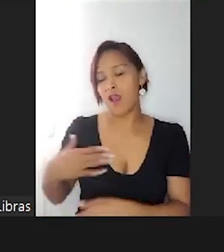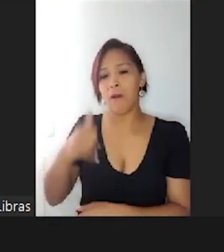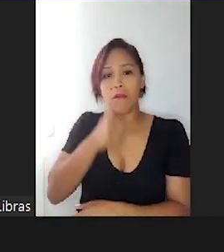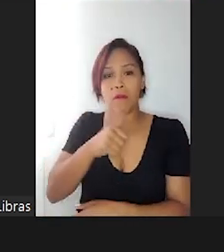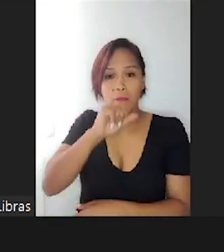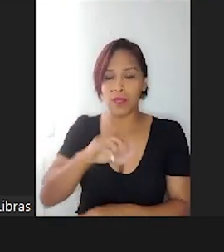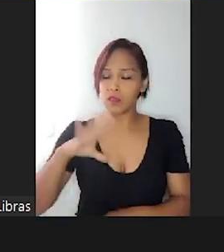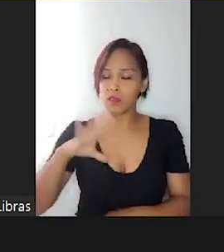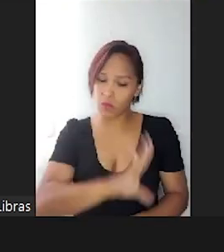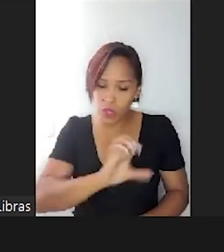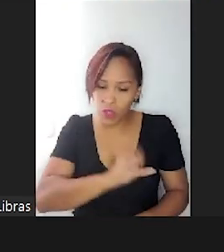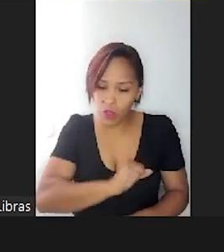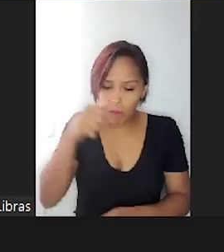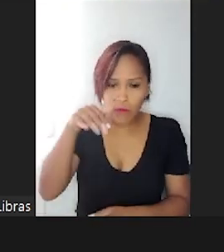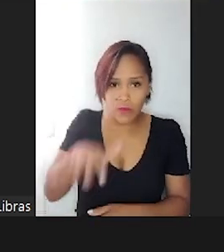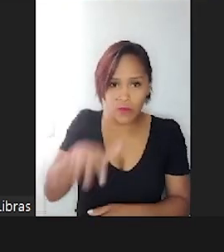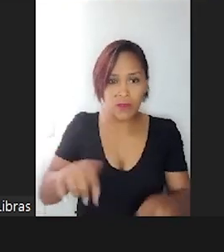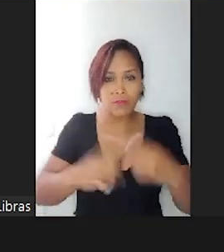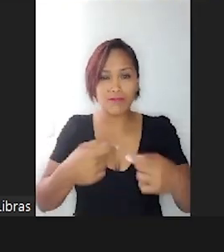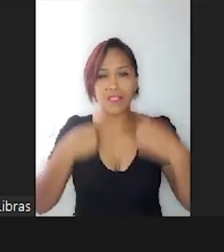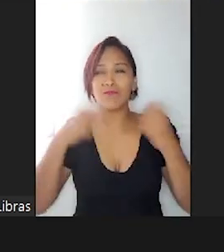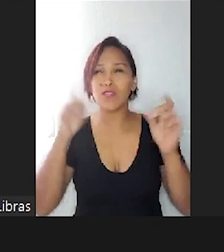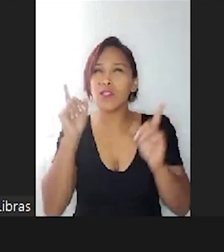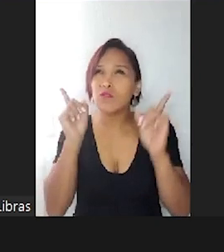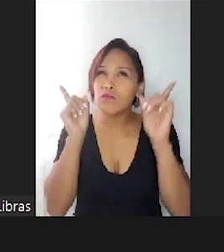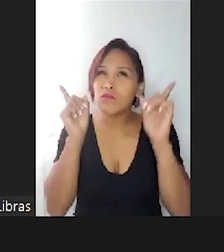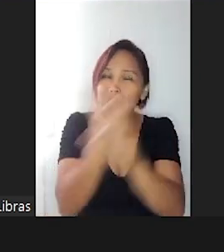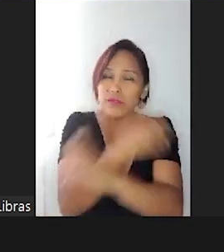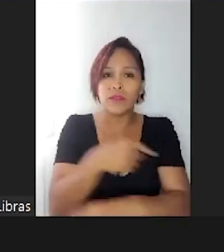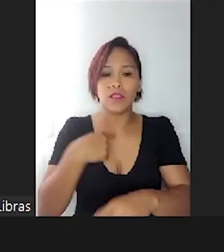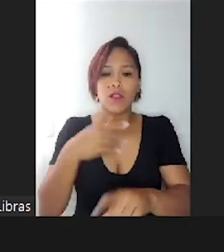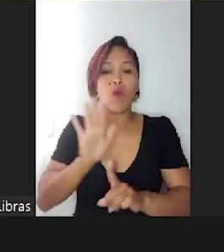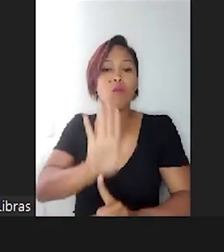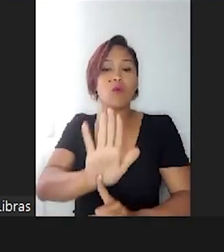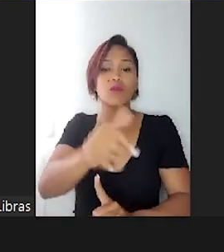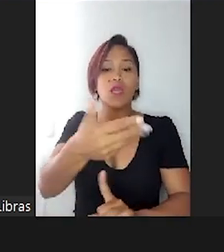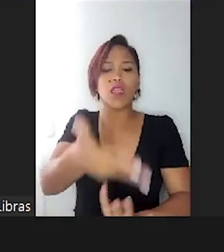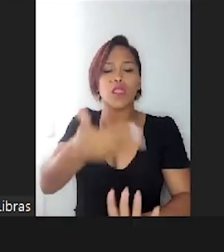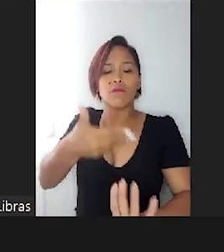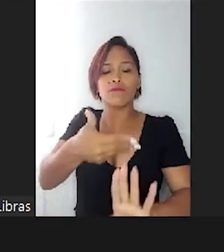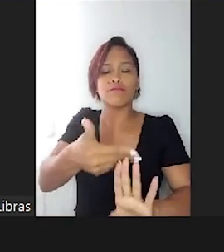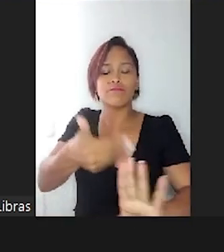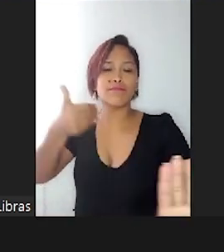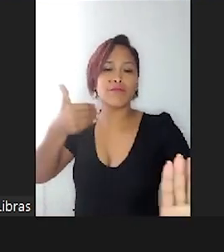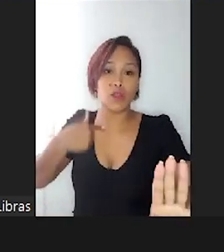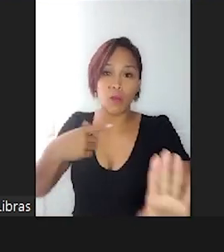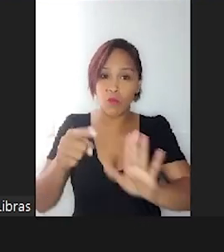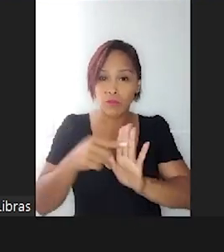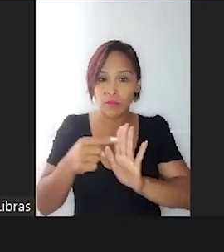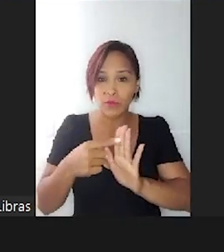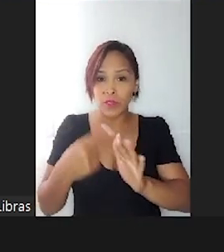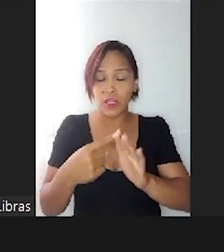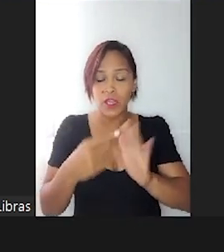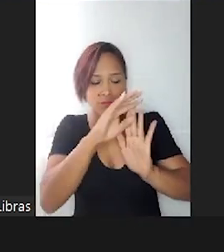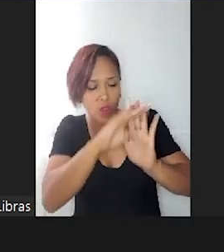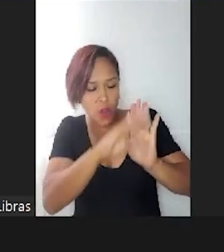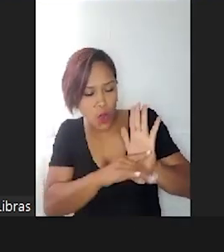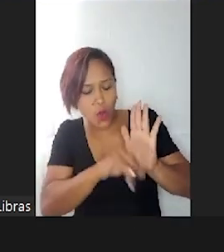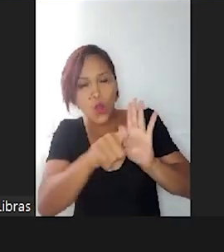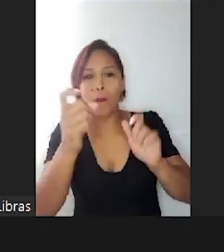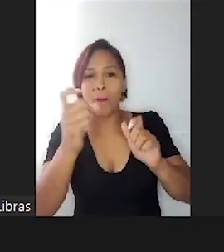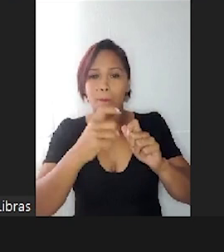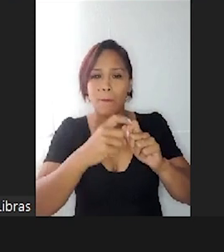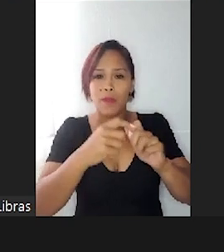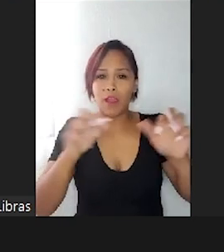mas muitas vezes a gente não consegue demonstrar, porque nos afastamos, porque o diagnóstico faz isso. Quantas